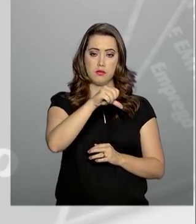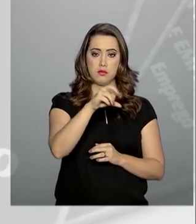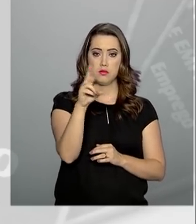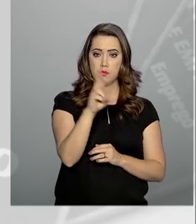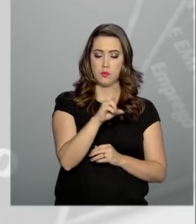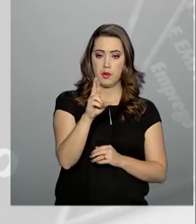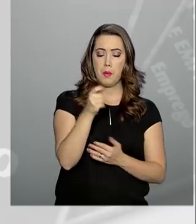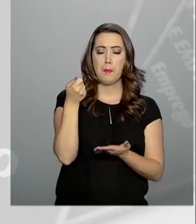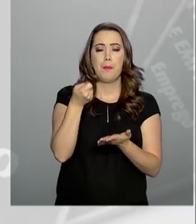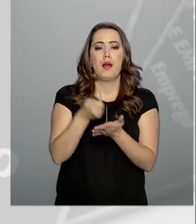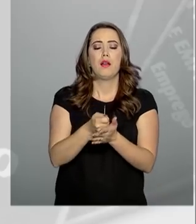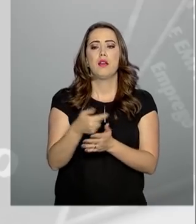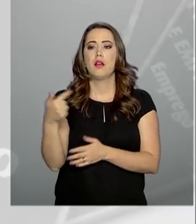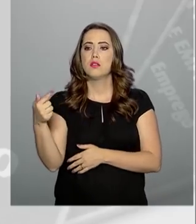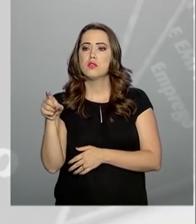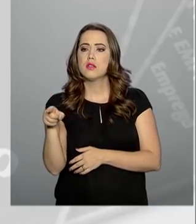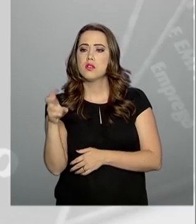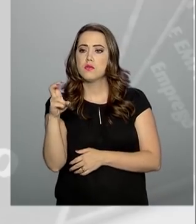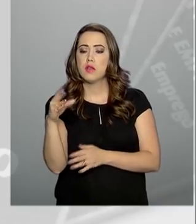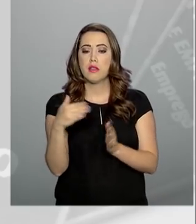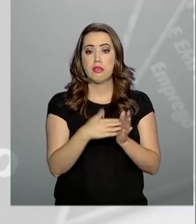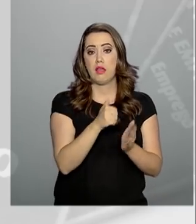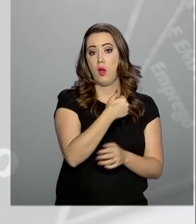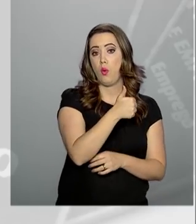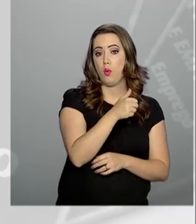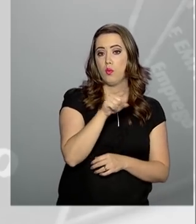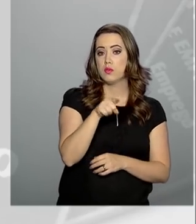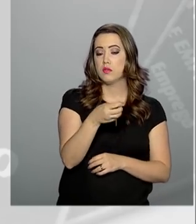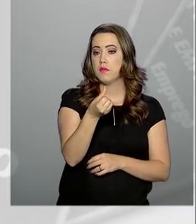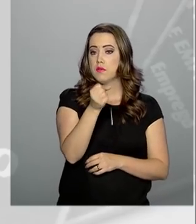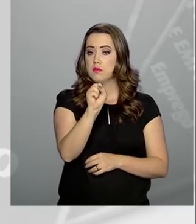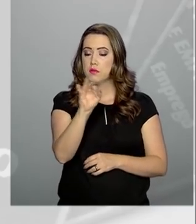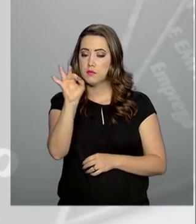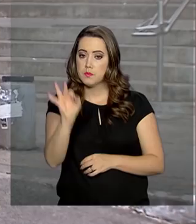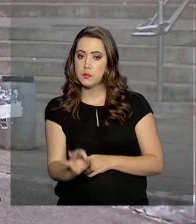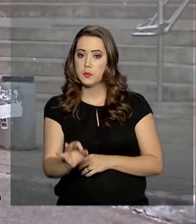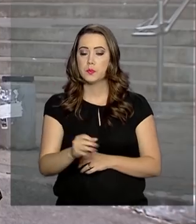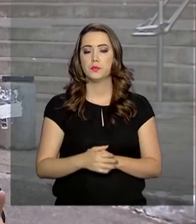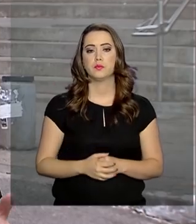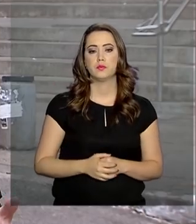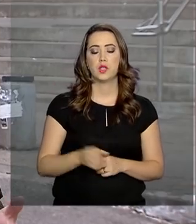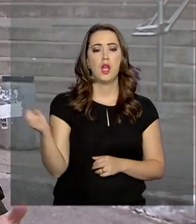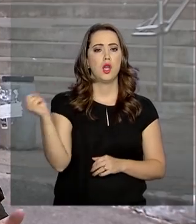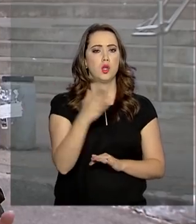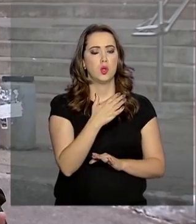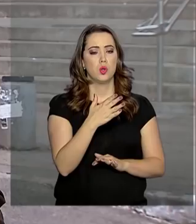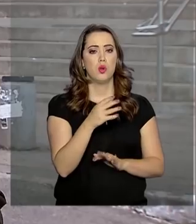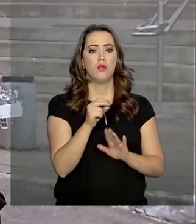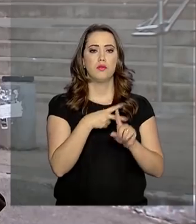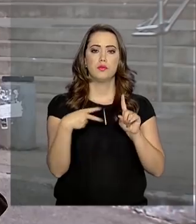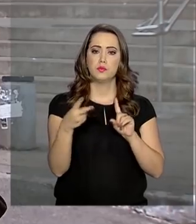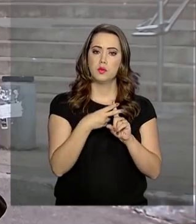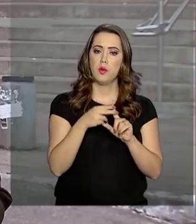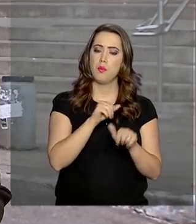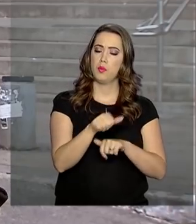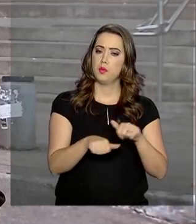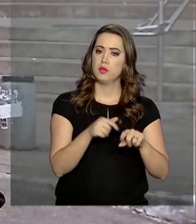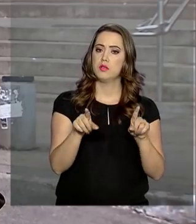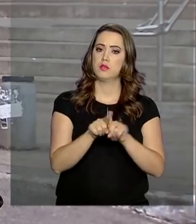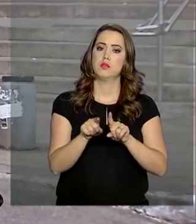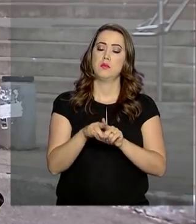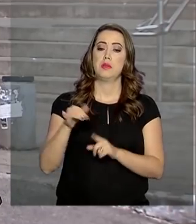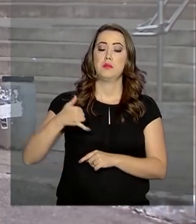vai pagar de 7,5% a 11,68%. A nova Previdência traz mudanças também